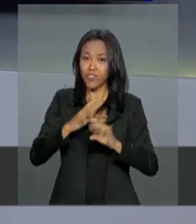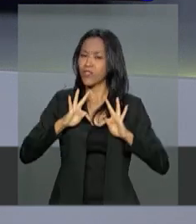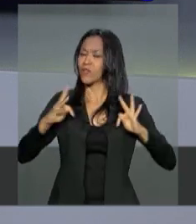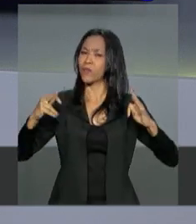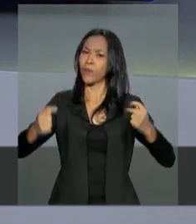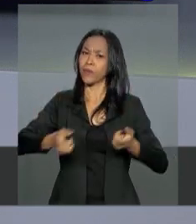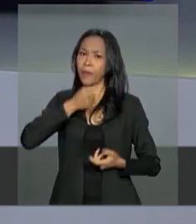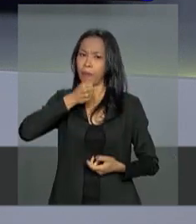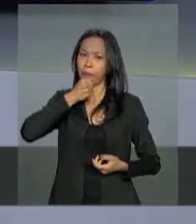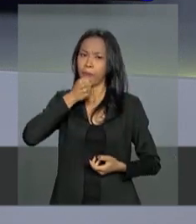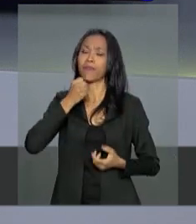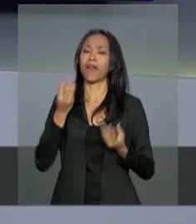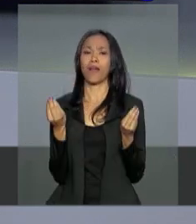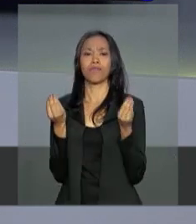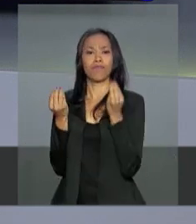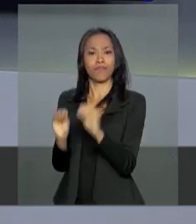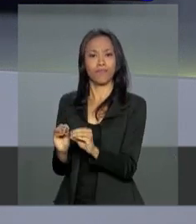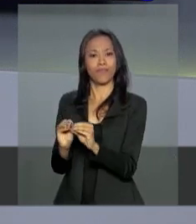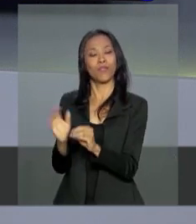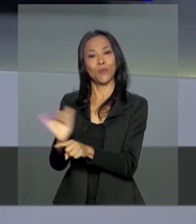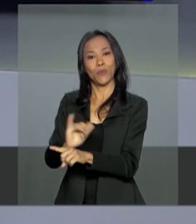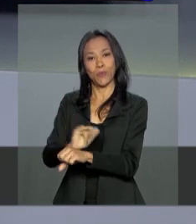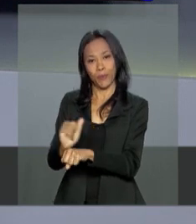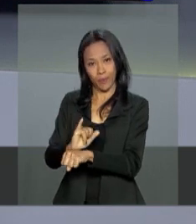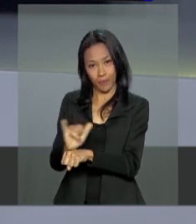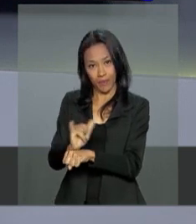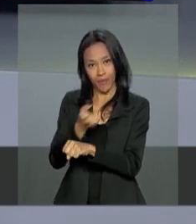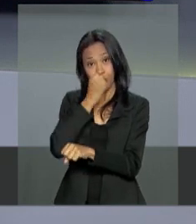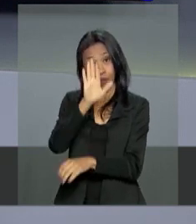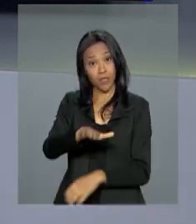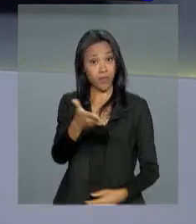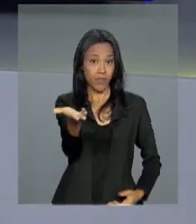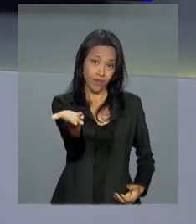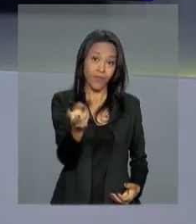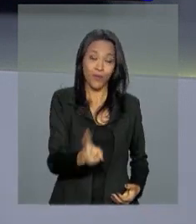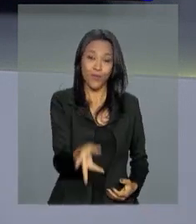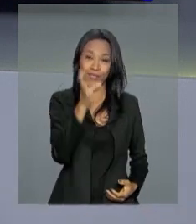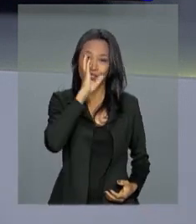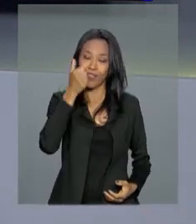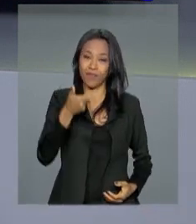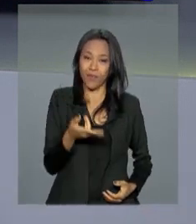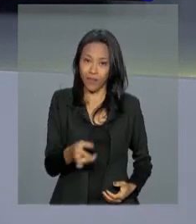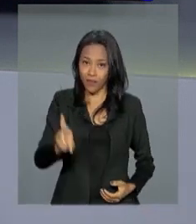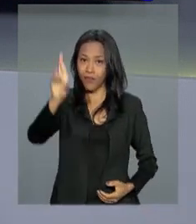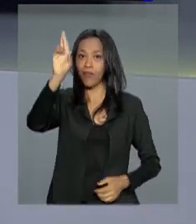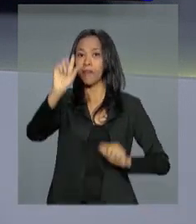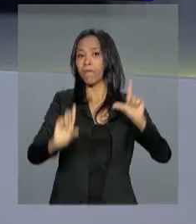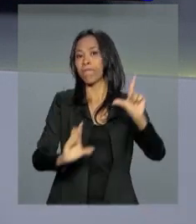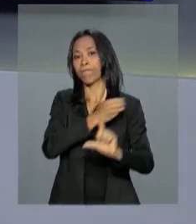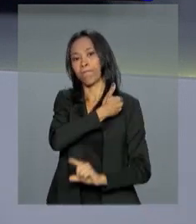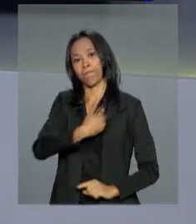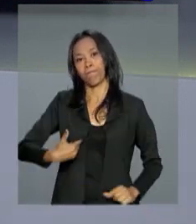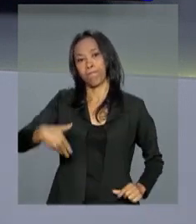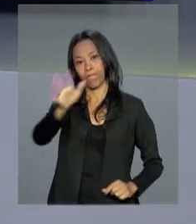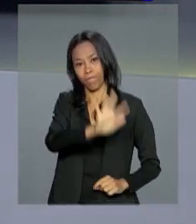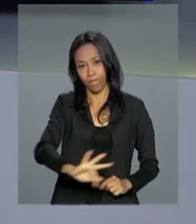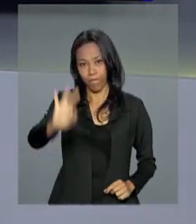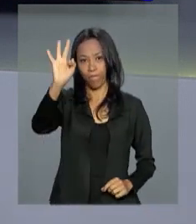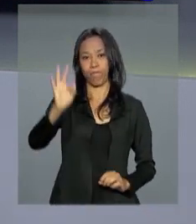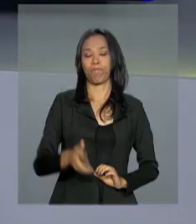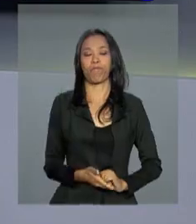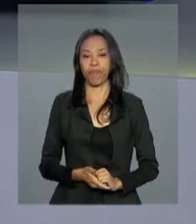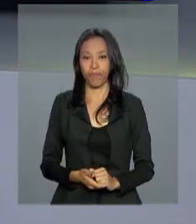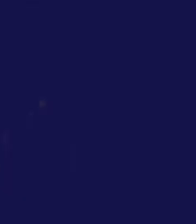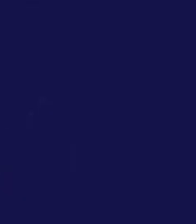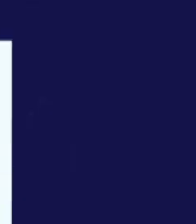reportagens estão disponíveis em nosso canal no YouTube. Uma boa tarde para você e continue com a gente aqui na NBR, a TV do Governo